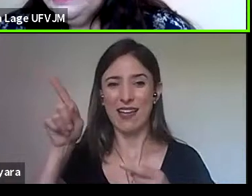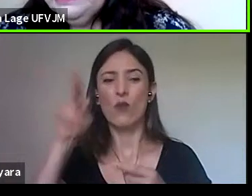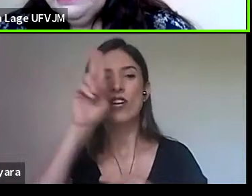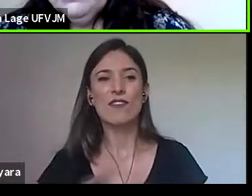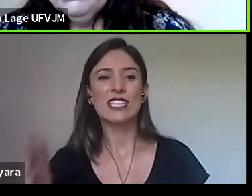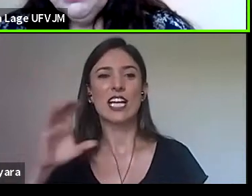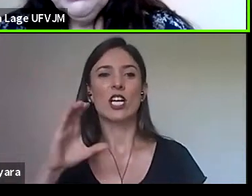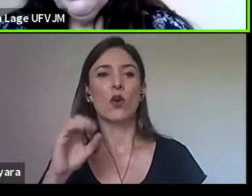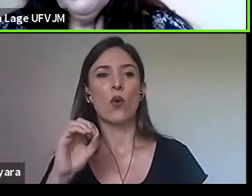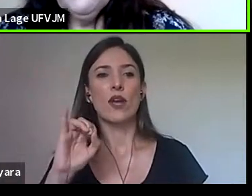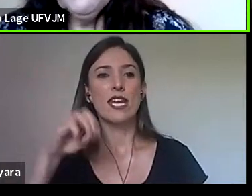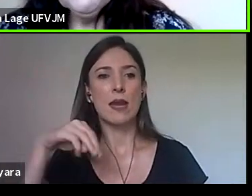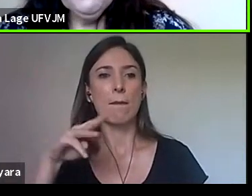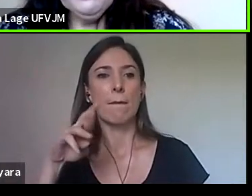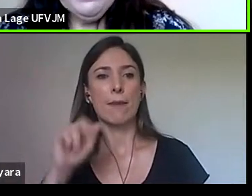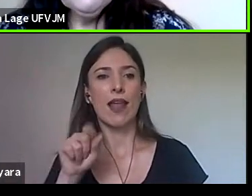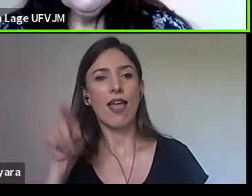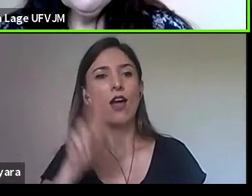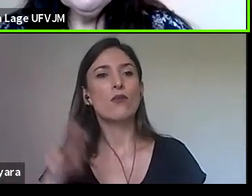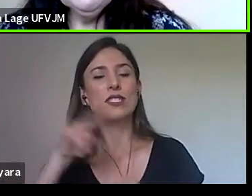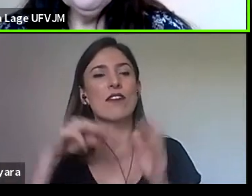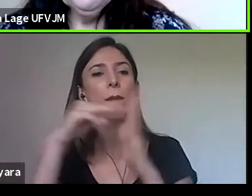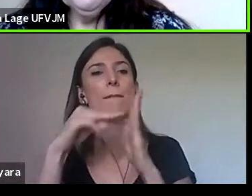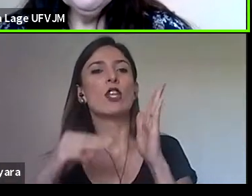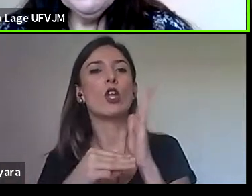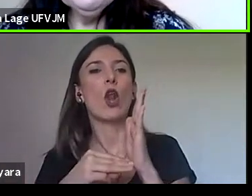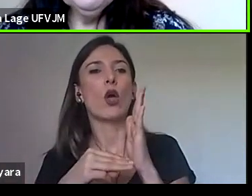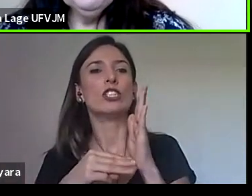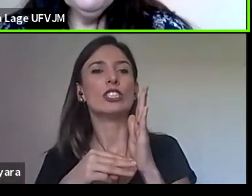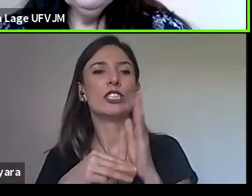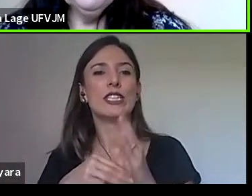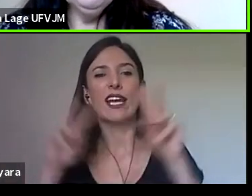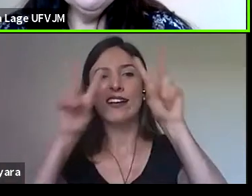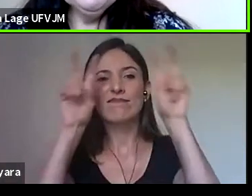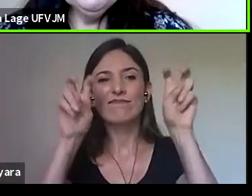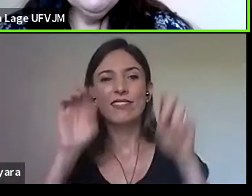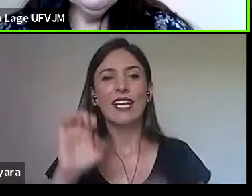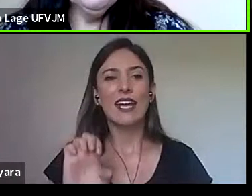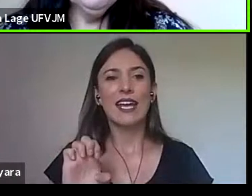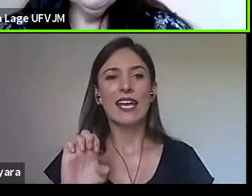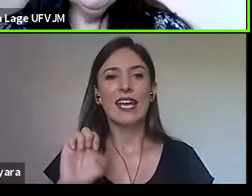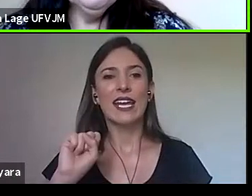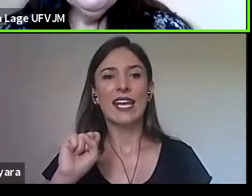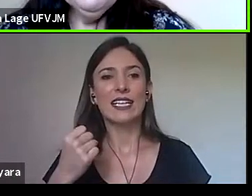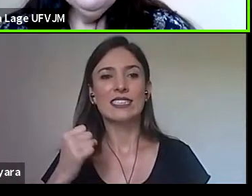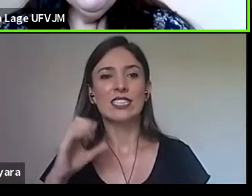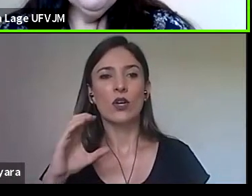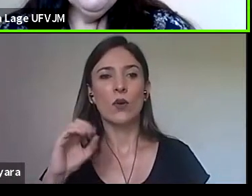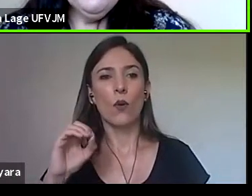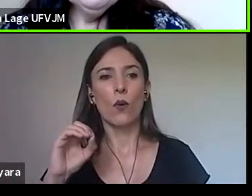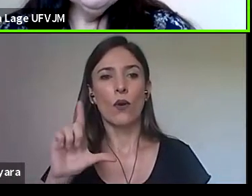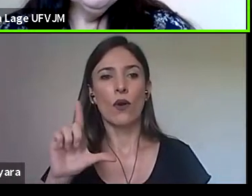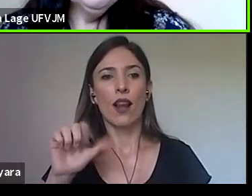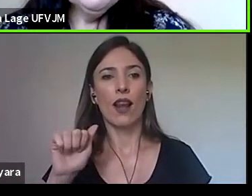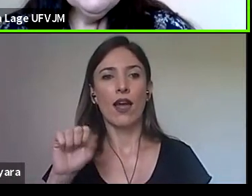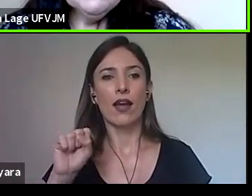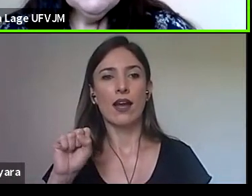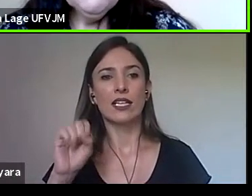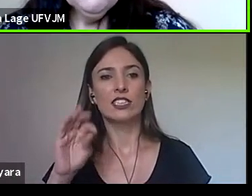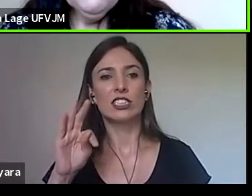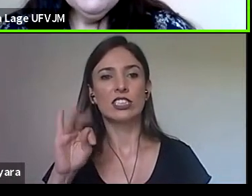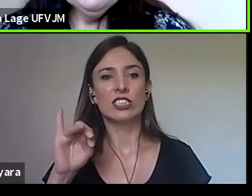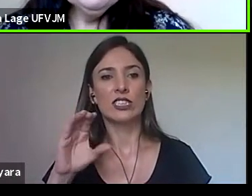que seria uma metodologia escolástica, né? Muito voltada para uma universidade vinculada às